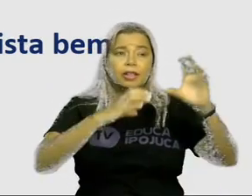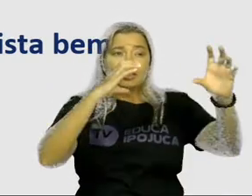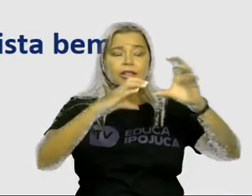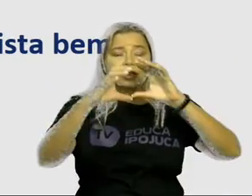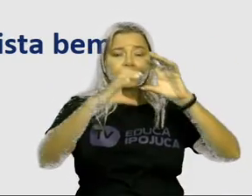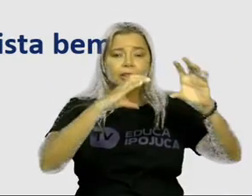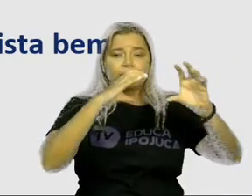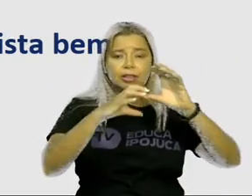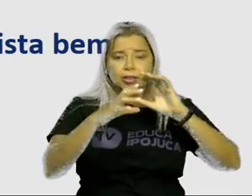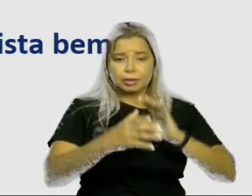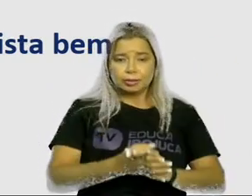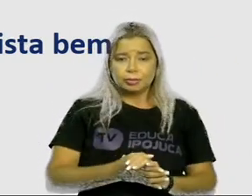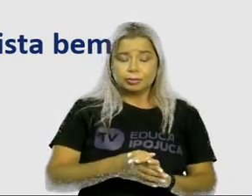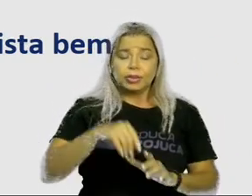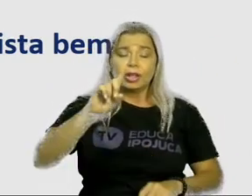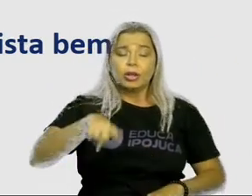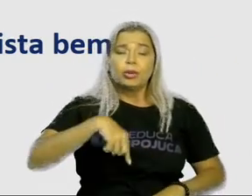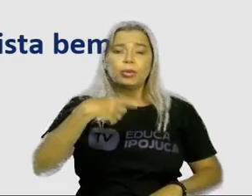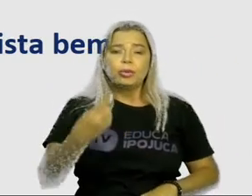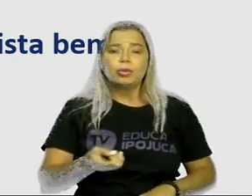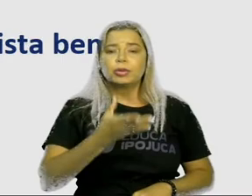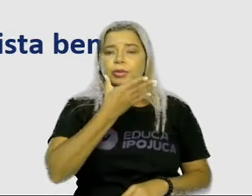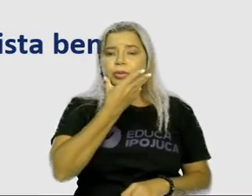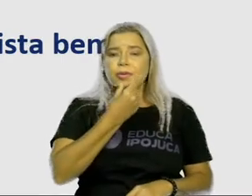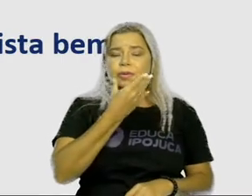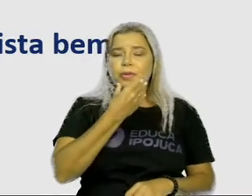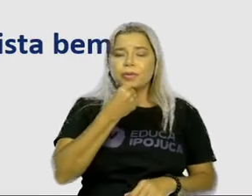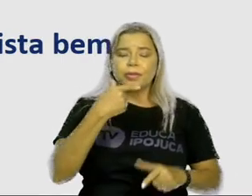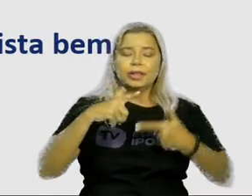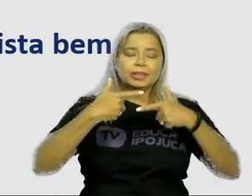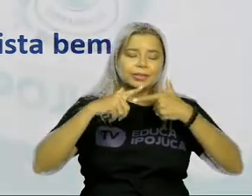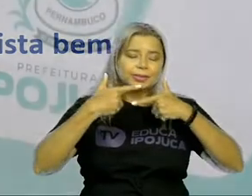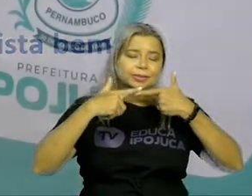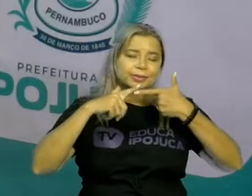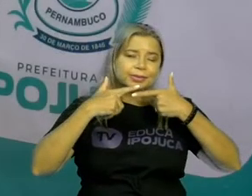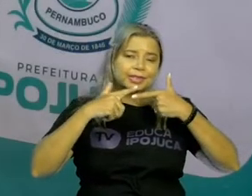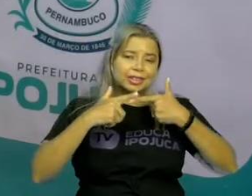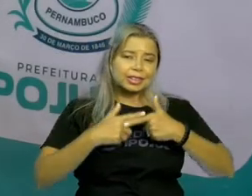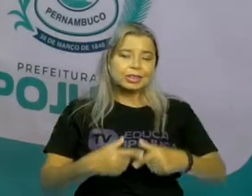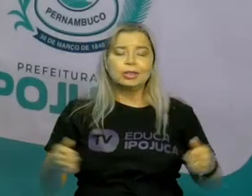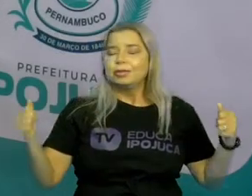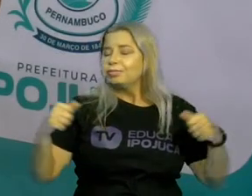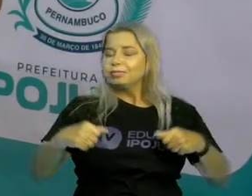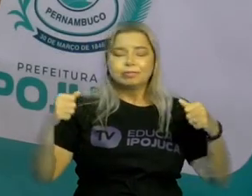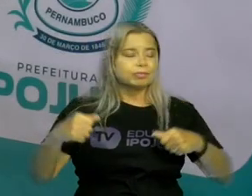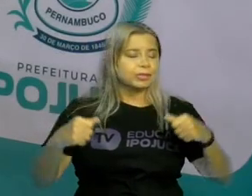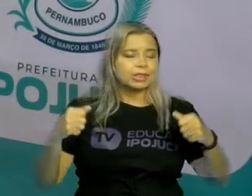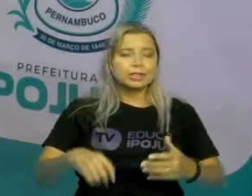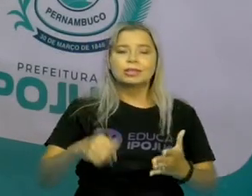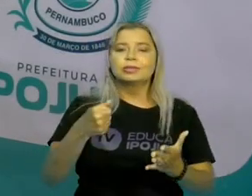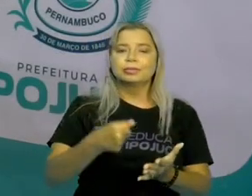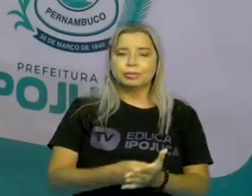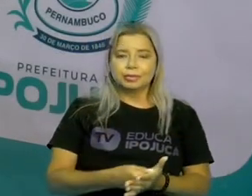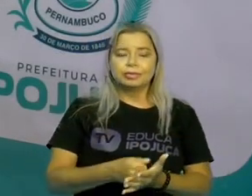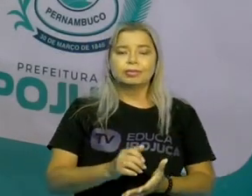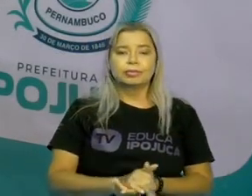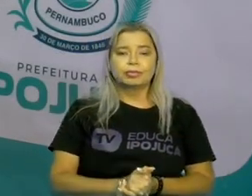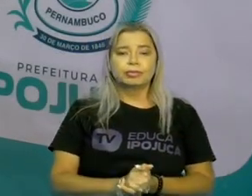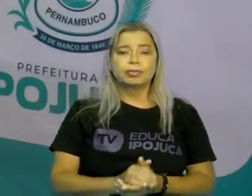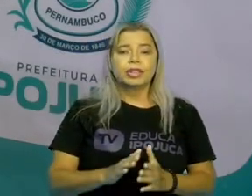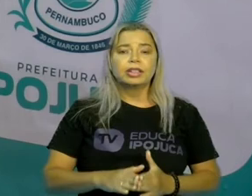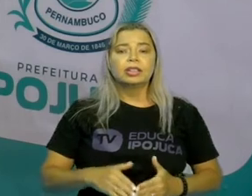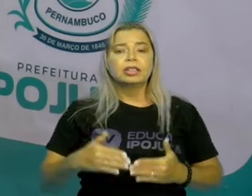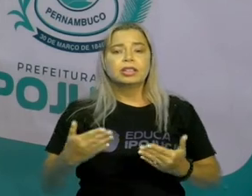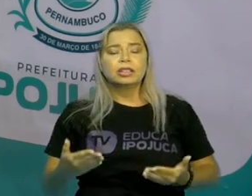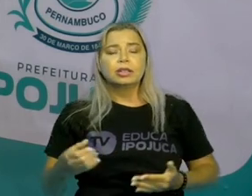cobrador riu e deixou a velhinha viajar de graça. Então, a importância desse ponto para